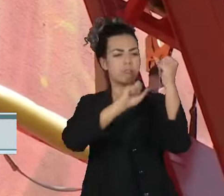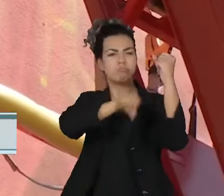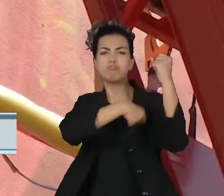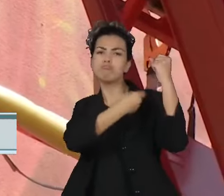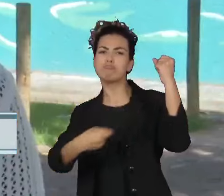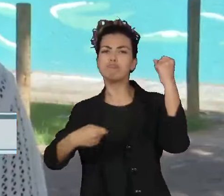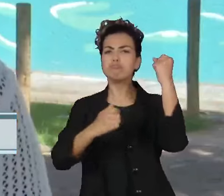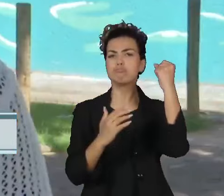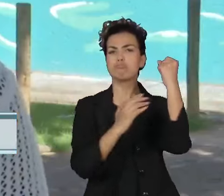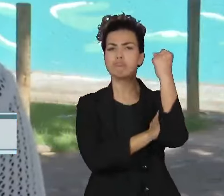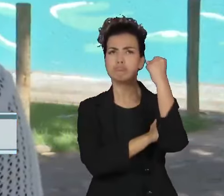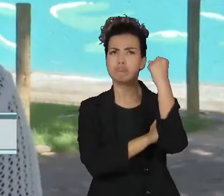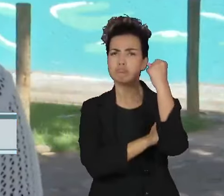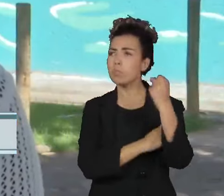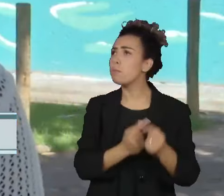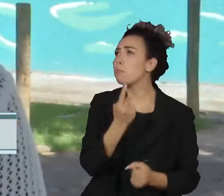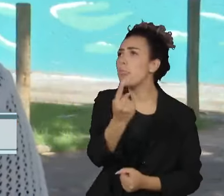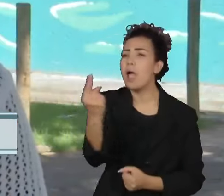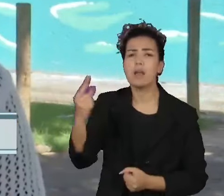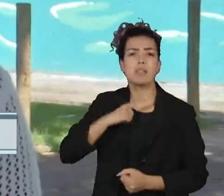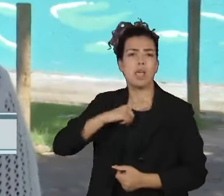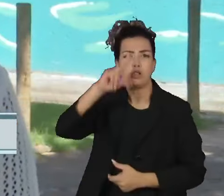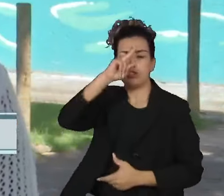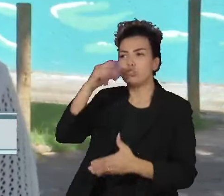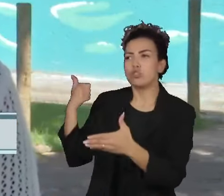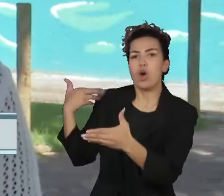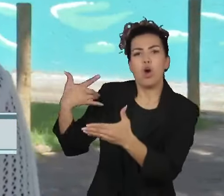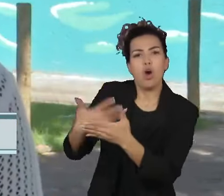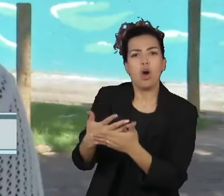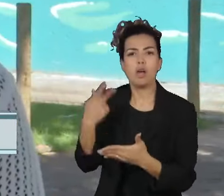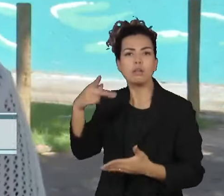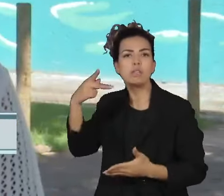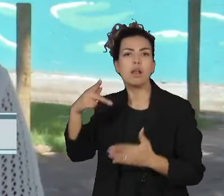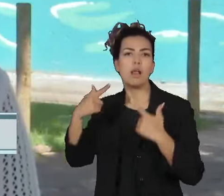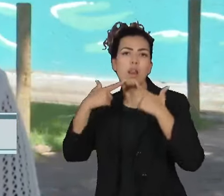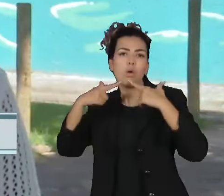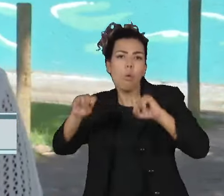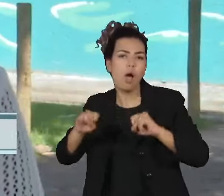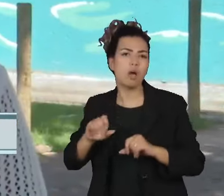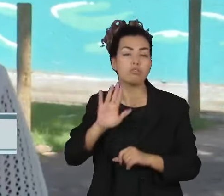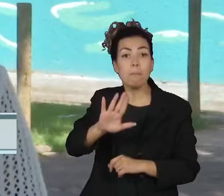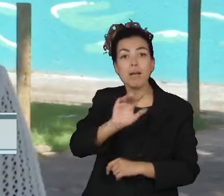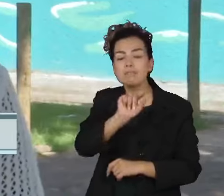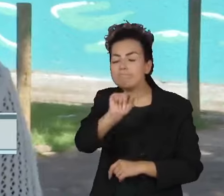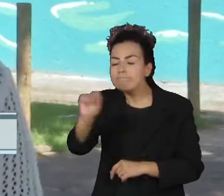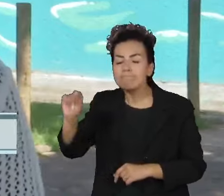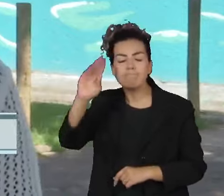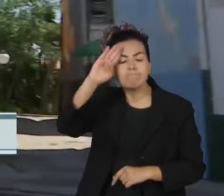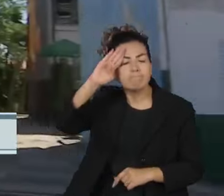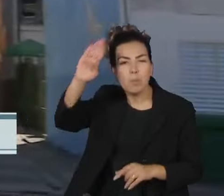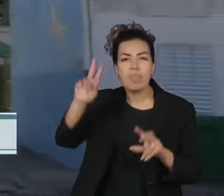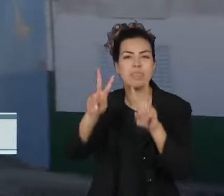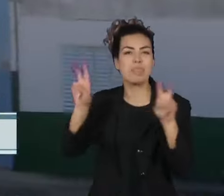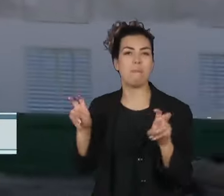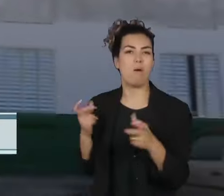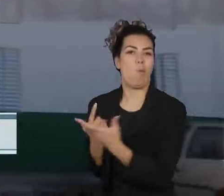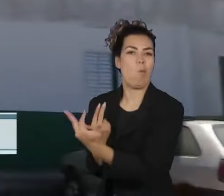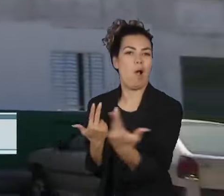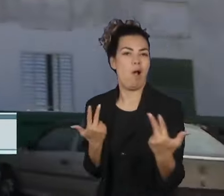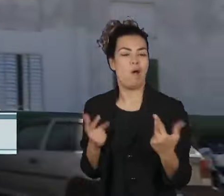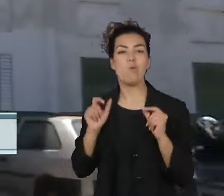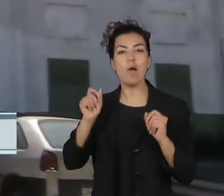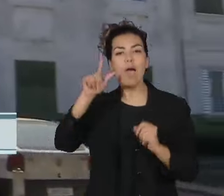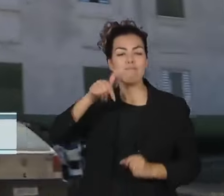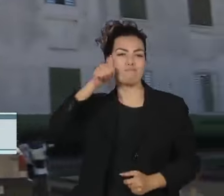locais. Cada uma tem sua estética, sua linguagem, mas todas temos uma temática em comum, que eu acho que é muito sobre o universo feminino. Os prédios